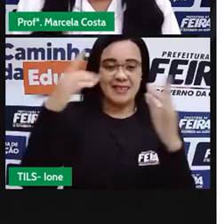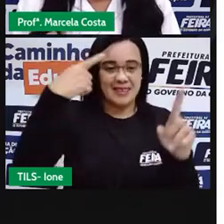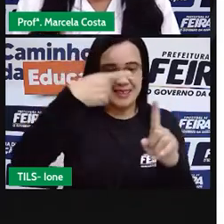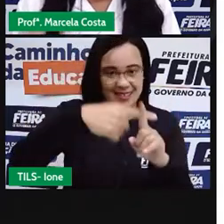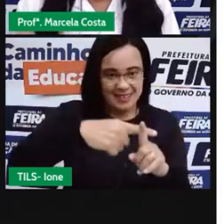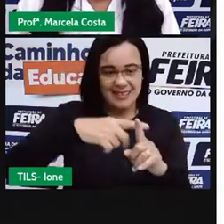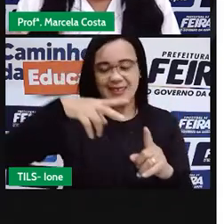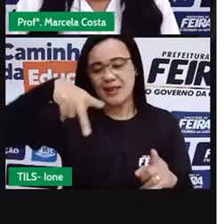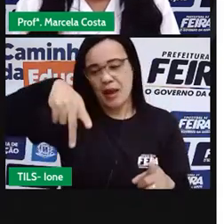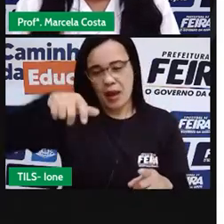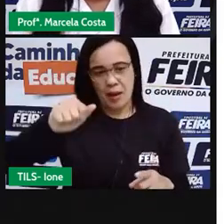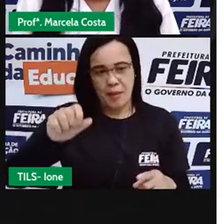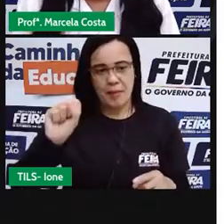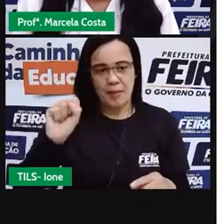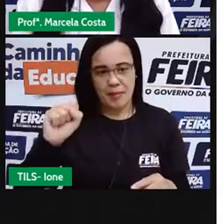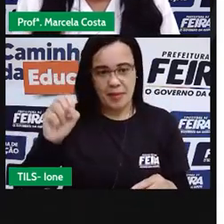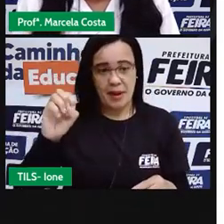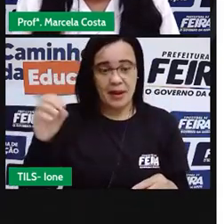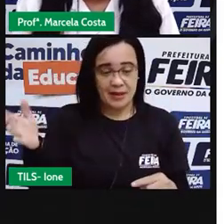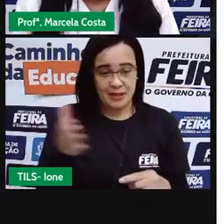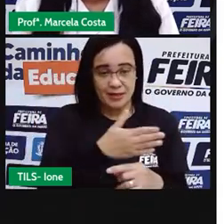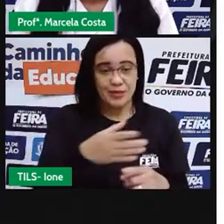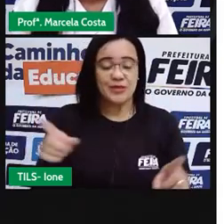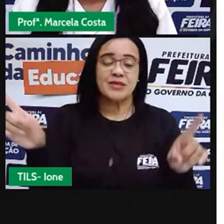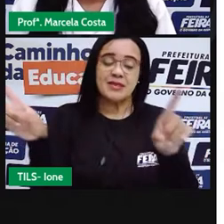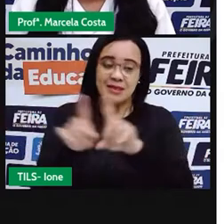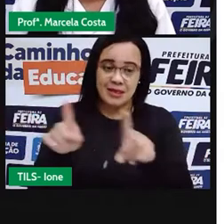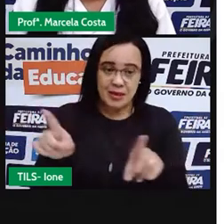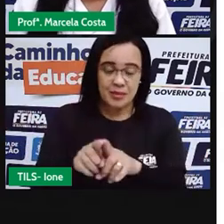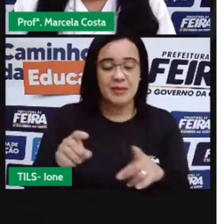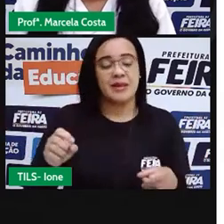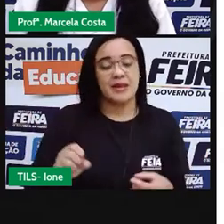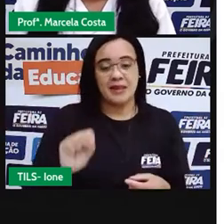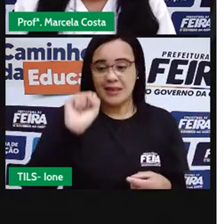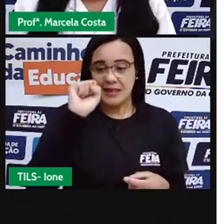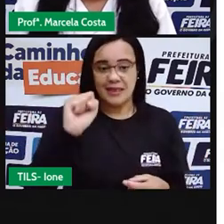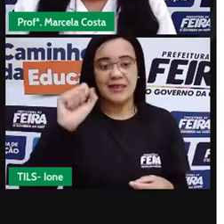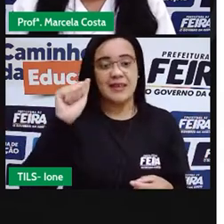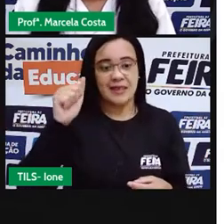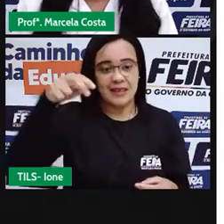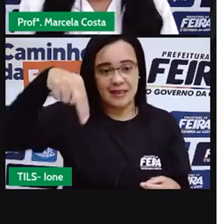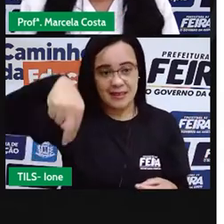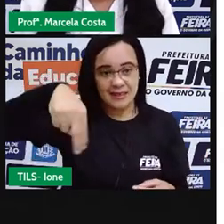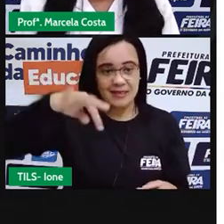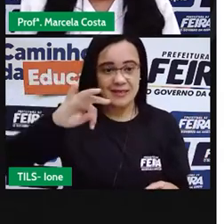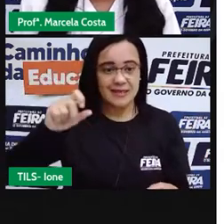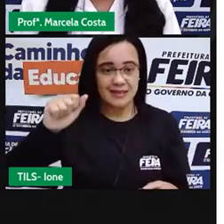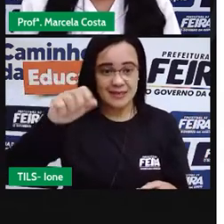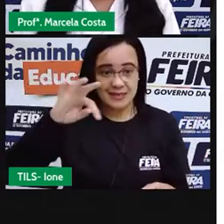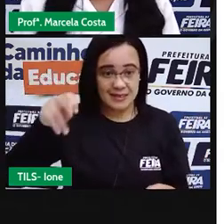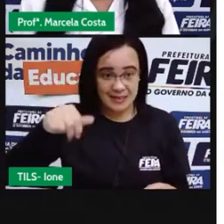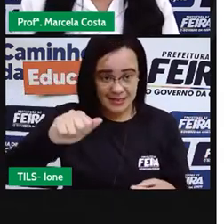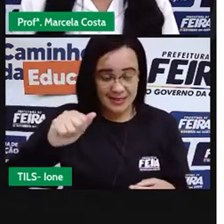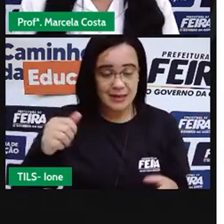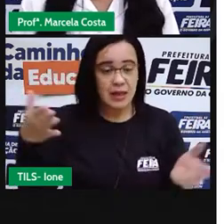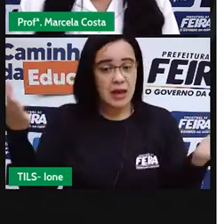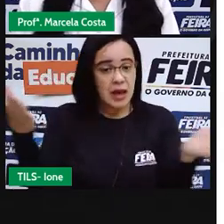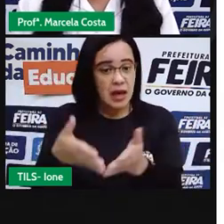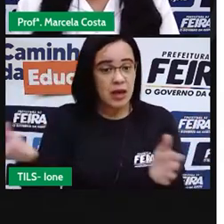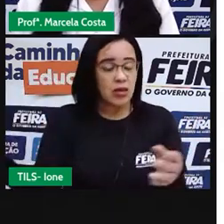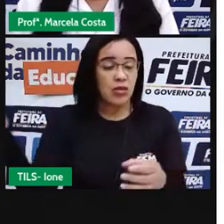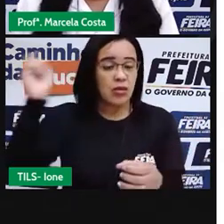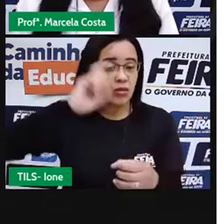Senhora, a Igreja Nossa Senhora Santana, né, a Catedral, que dá nome ao Padre Doeira da Cidade. E agora a gente vai retomar aqui